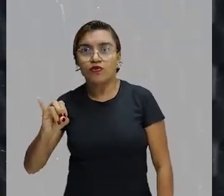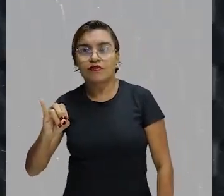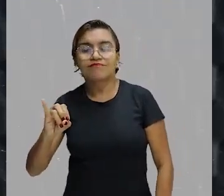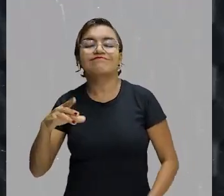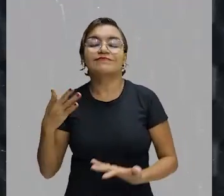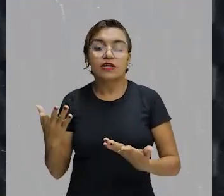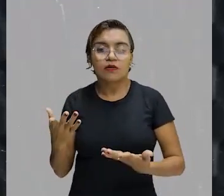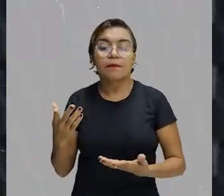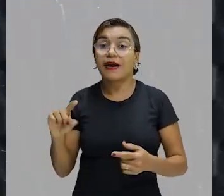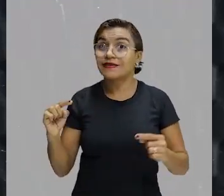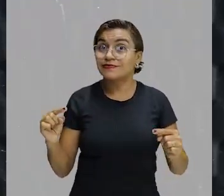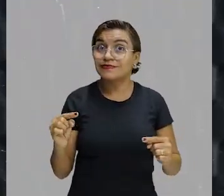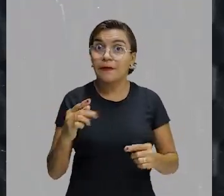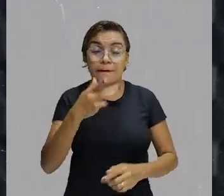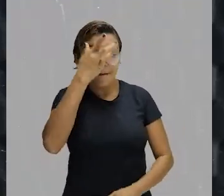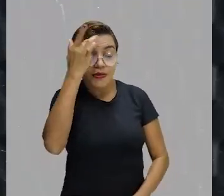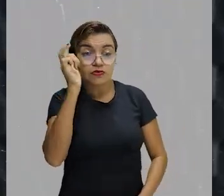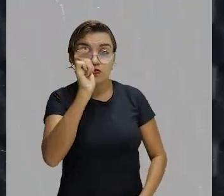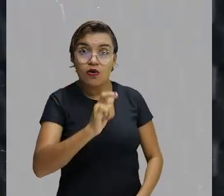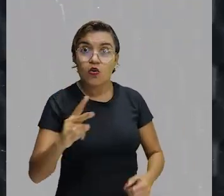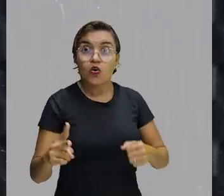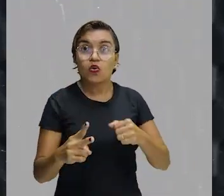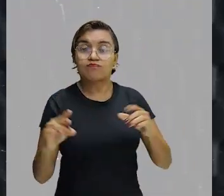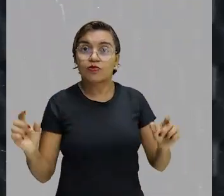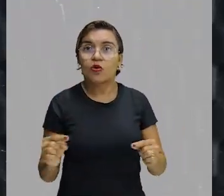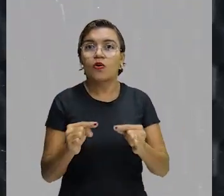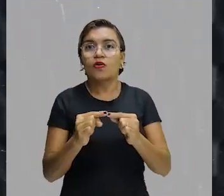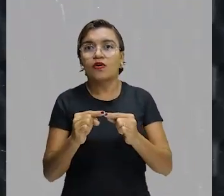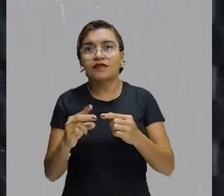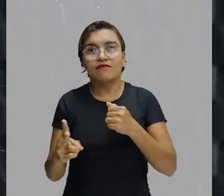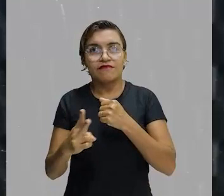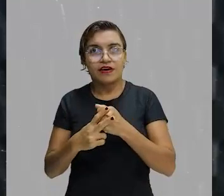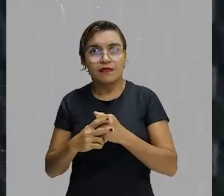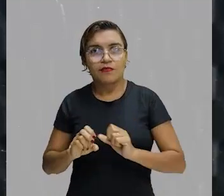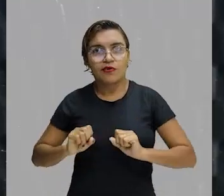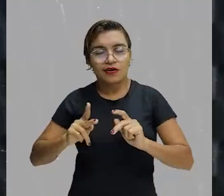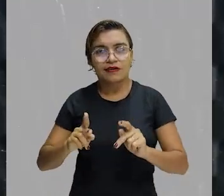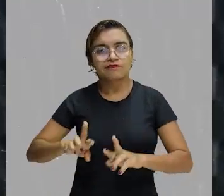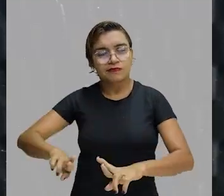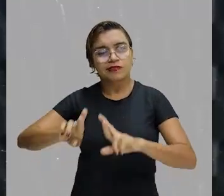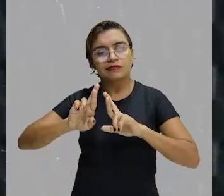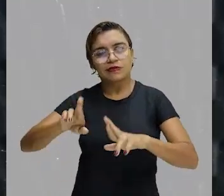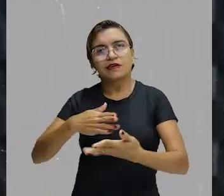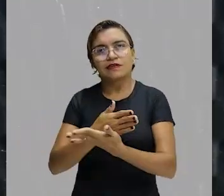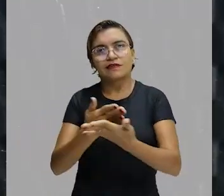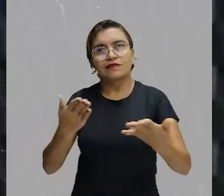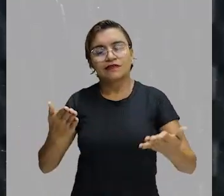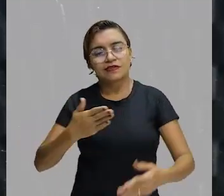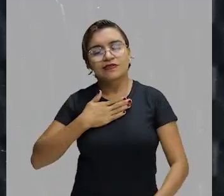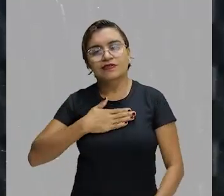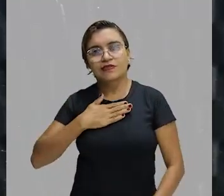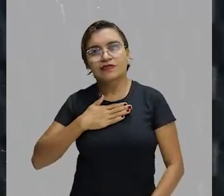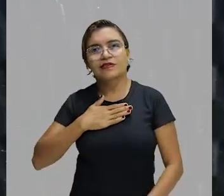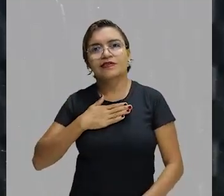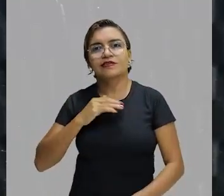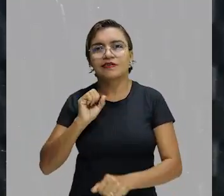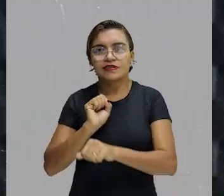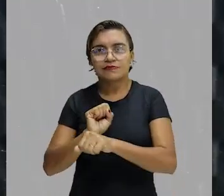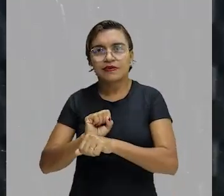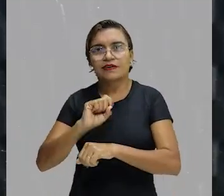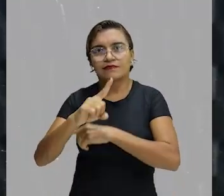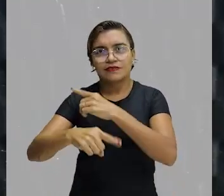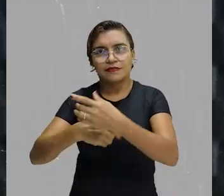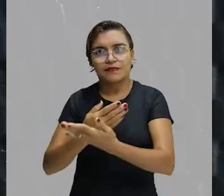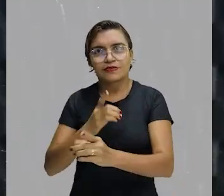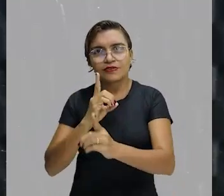concorda com o verbo. Então ele fica no singular. Eu espero que vocês tenham gostado. Aguardo vocês na próxima aula.